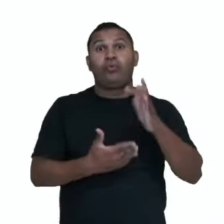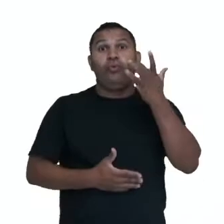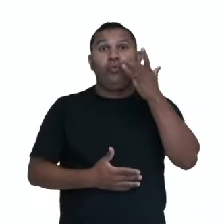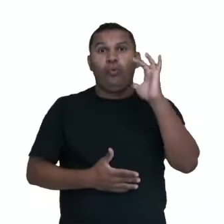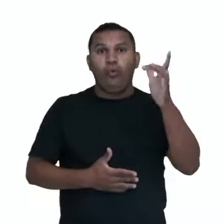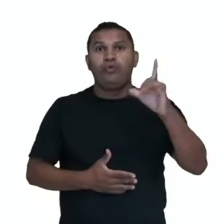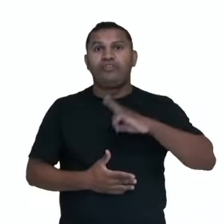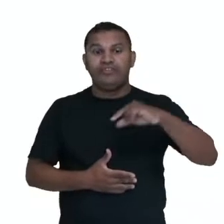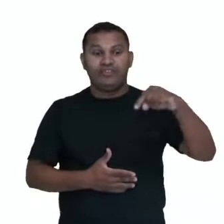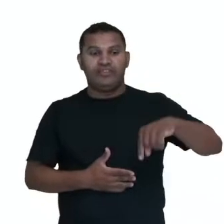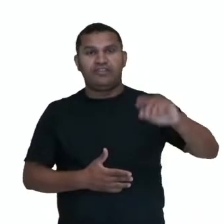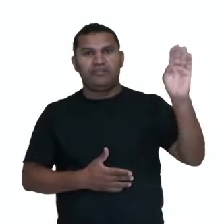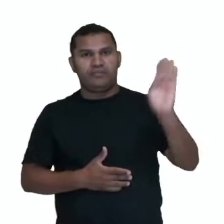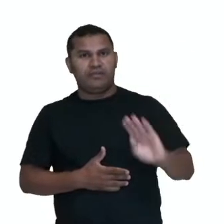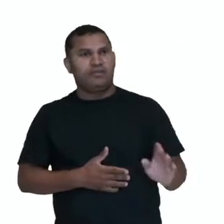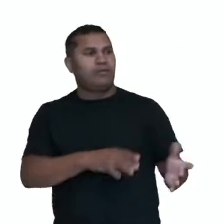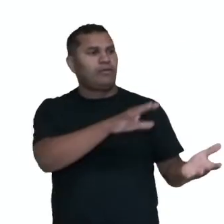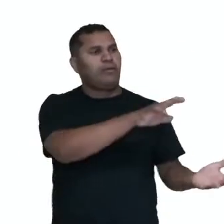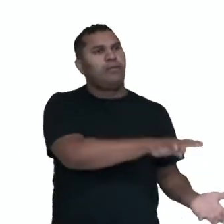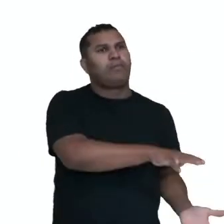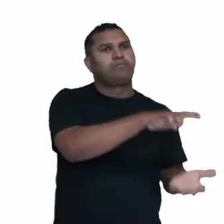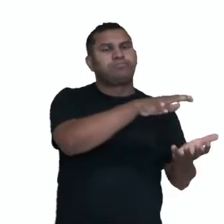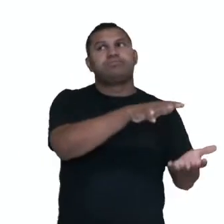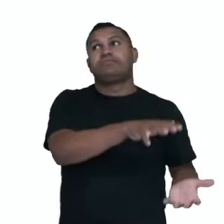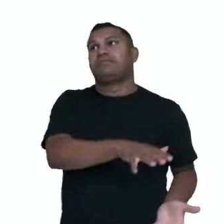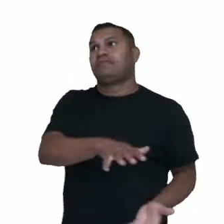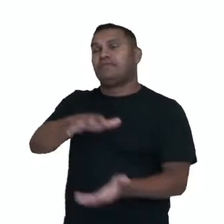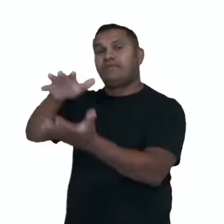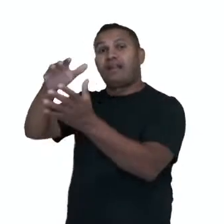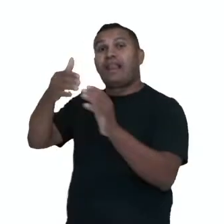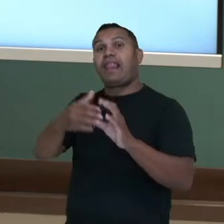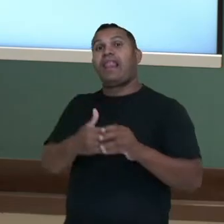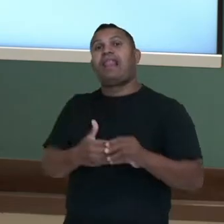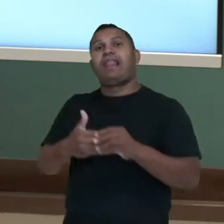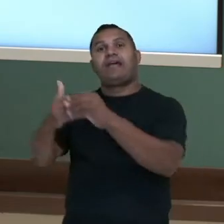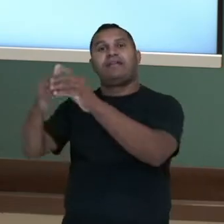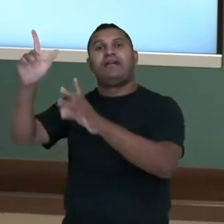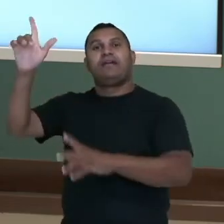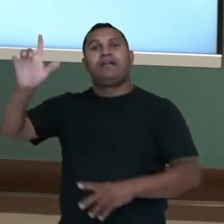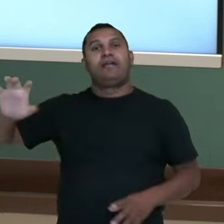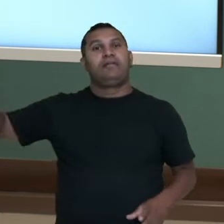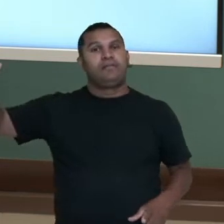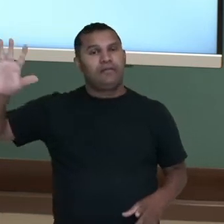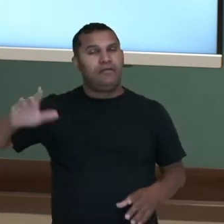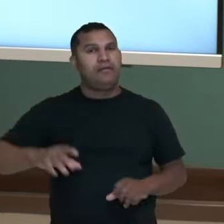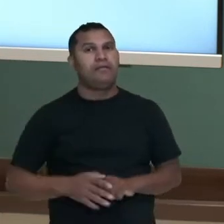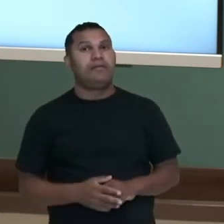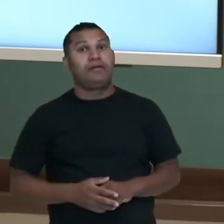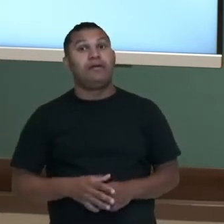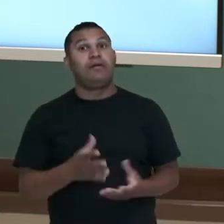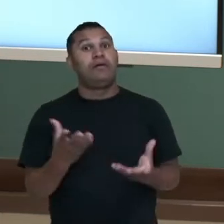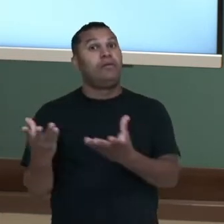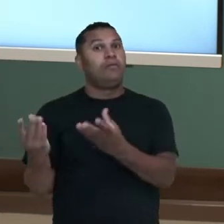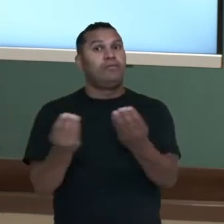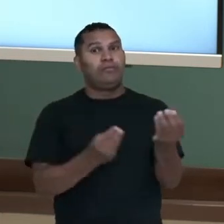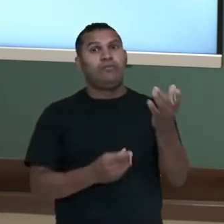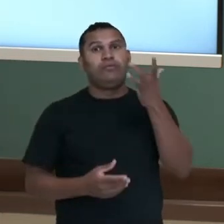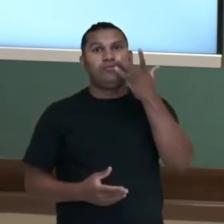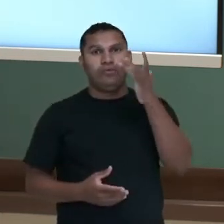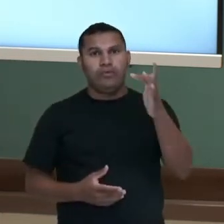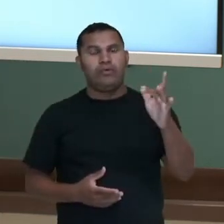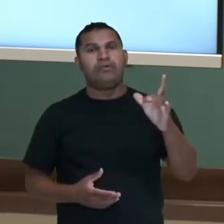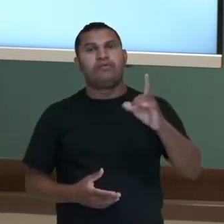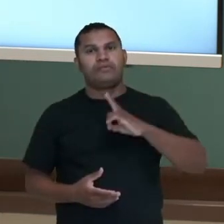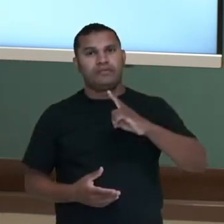impostos, além das riquezas na região das Minas Gerais. Grande parte desse ouro extraído aqui no Brasil era pago a